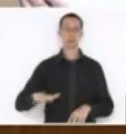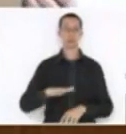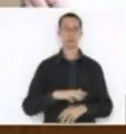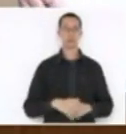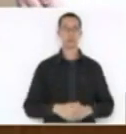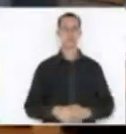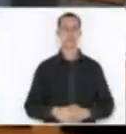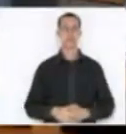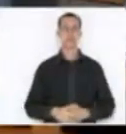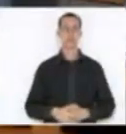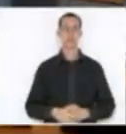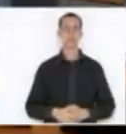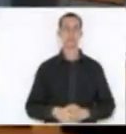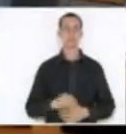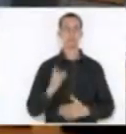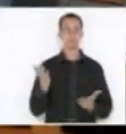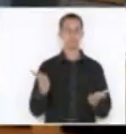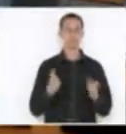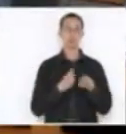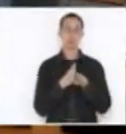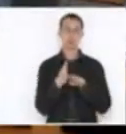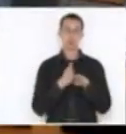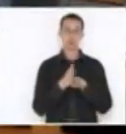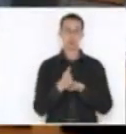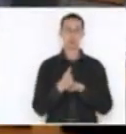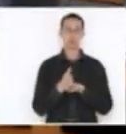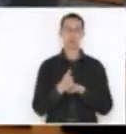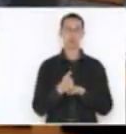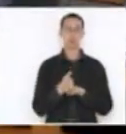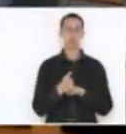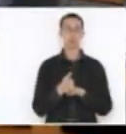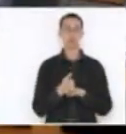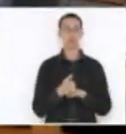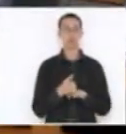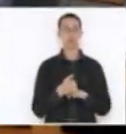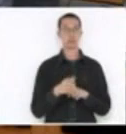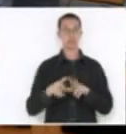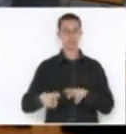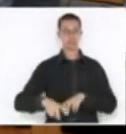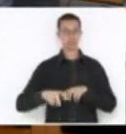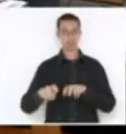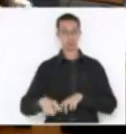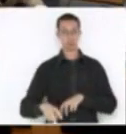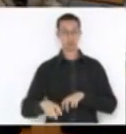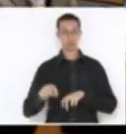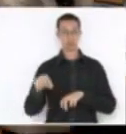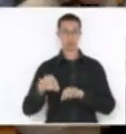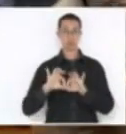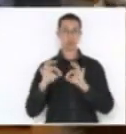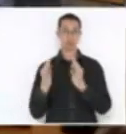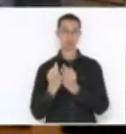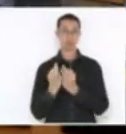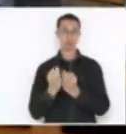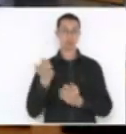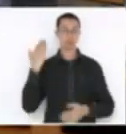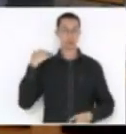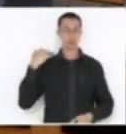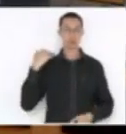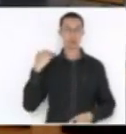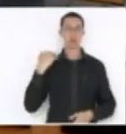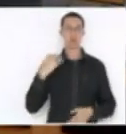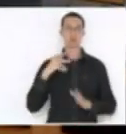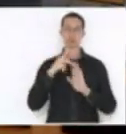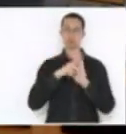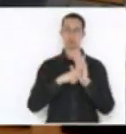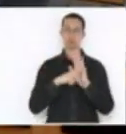Então, Sr. Presidente, só a título de encaminhamento, vou avisar aqui. Essa da agricultura familiar, antes, quando o projeto